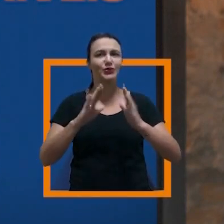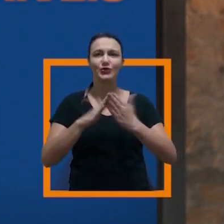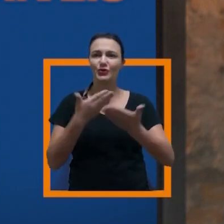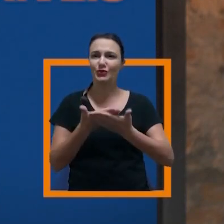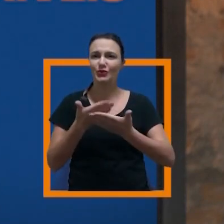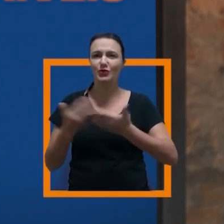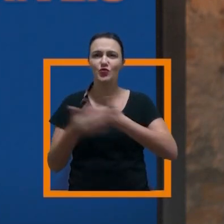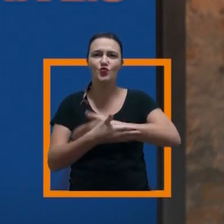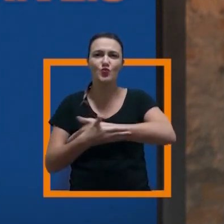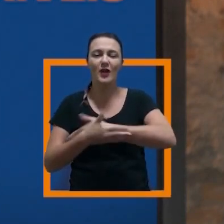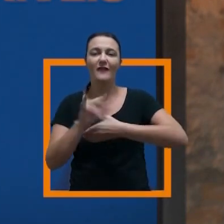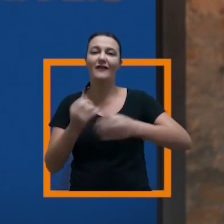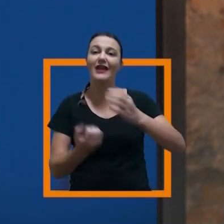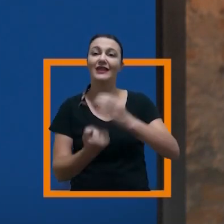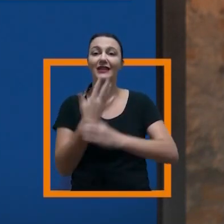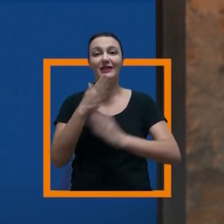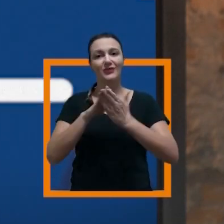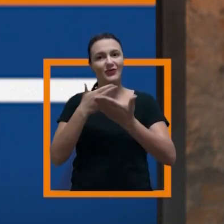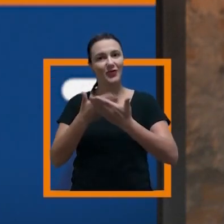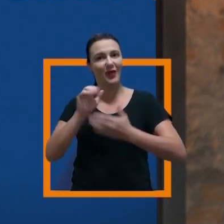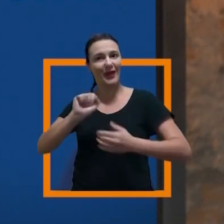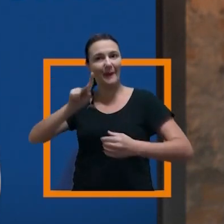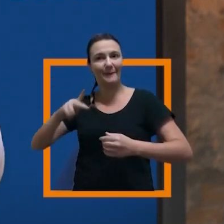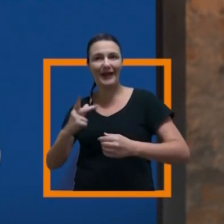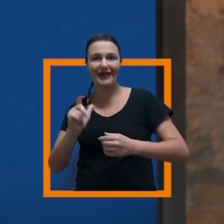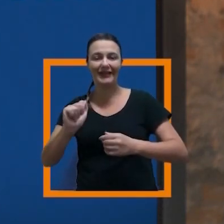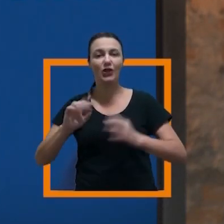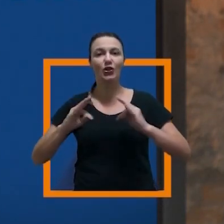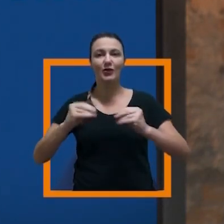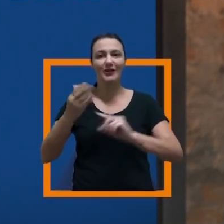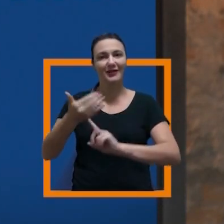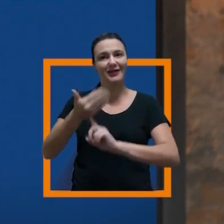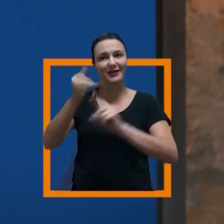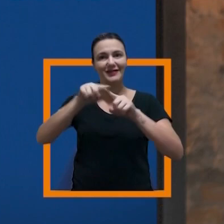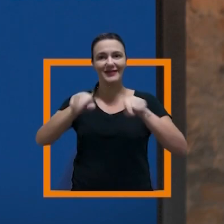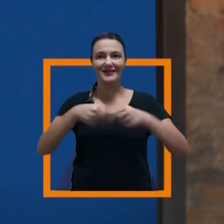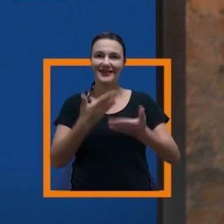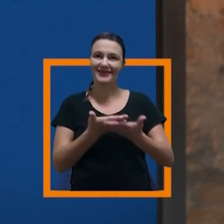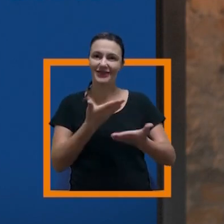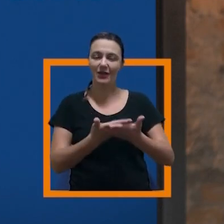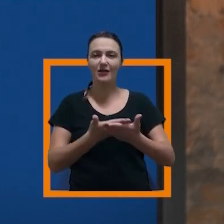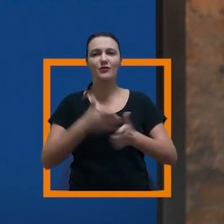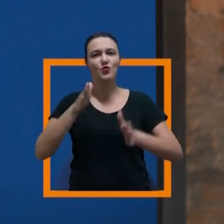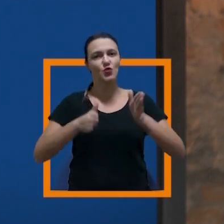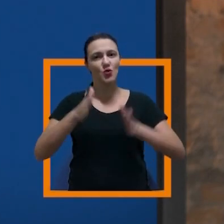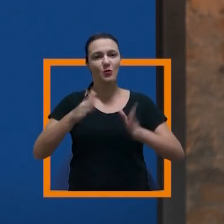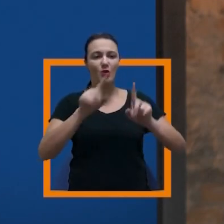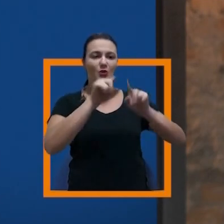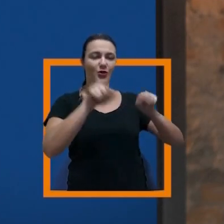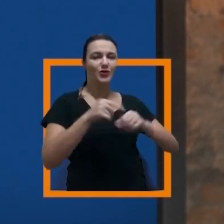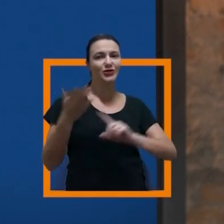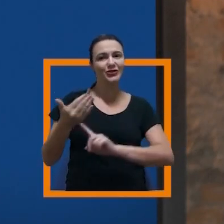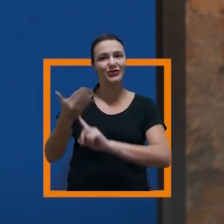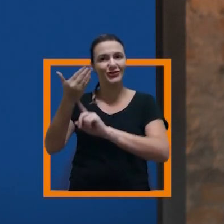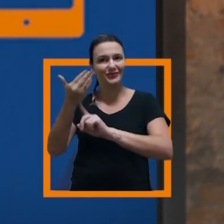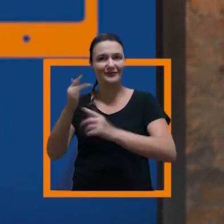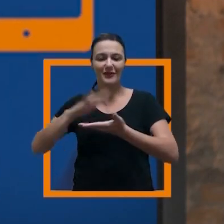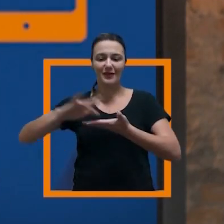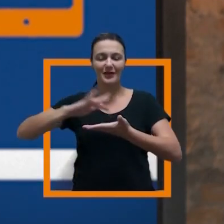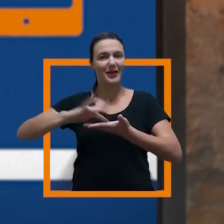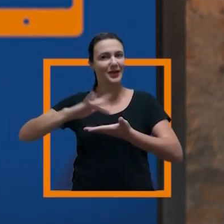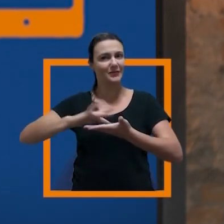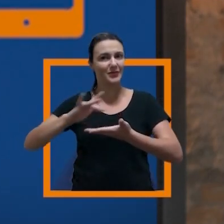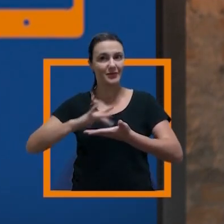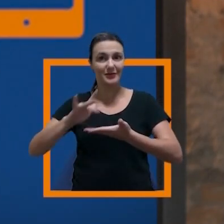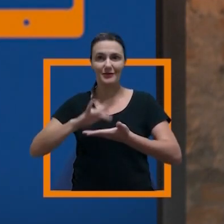sem creche. Que ele vai criar a escola do amanhã com toda a tecnologia na sala de aula. A robótica, a lousa digital e o tablet